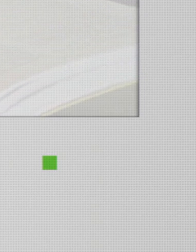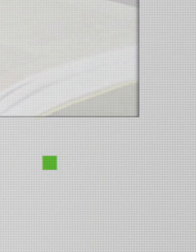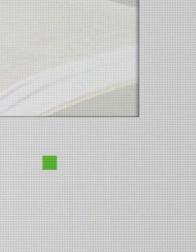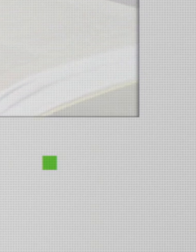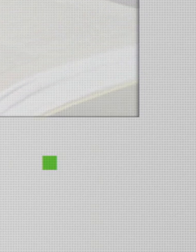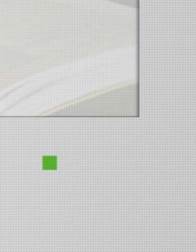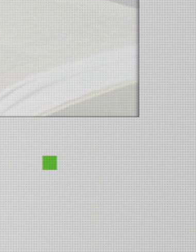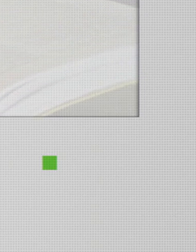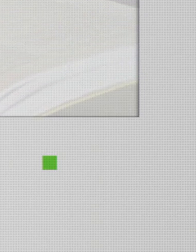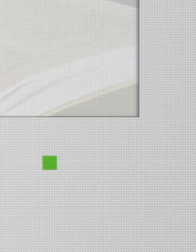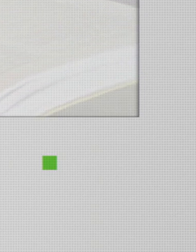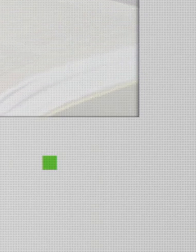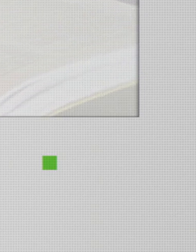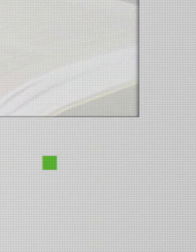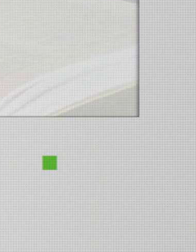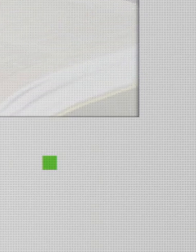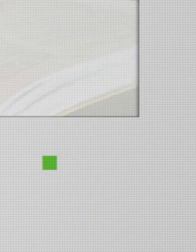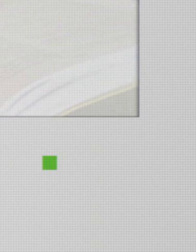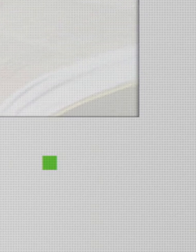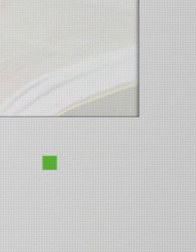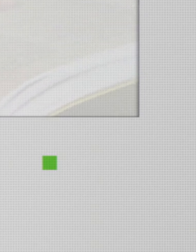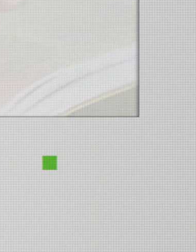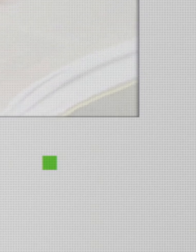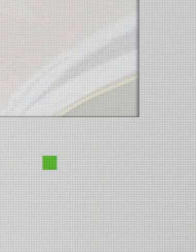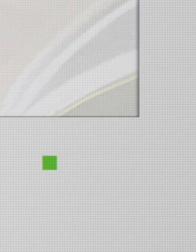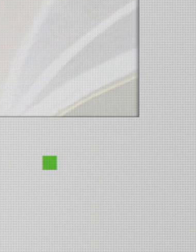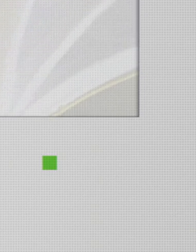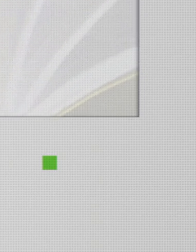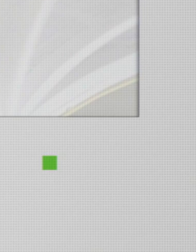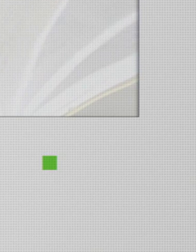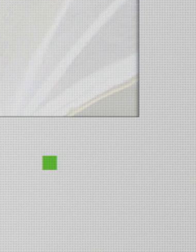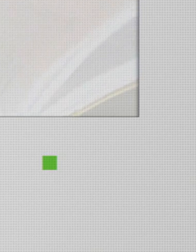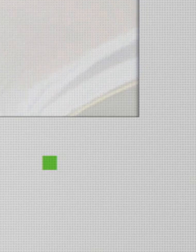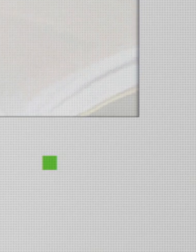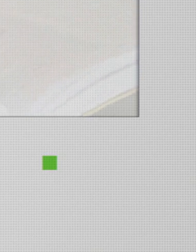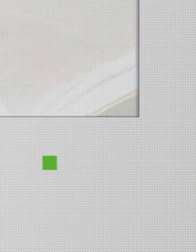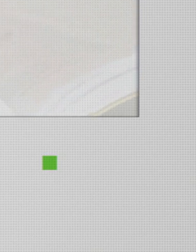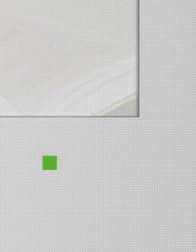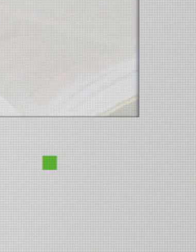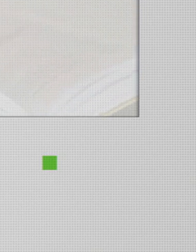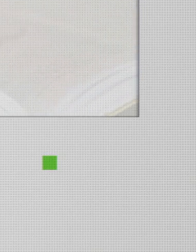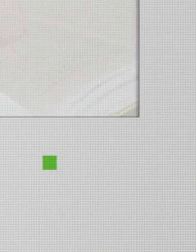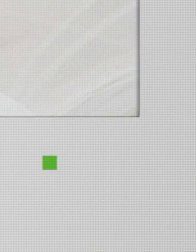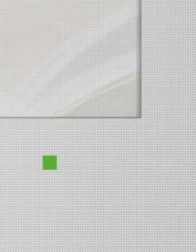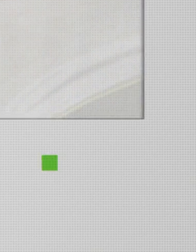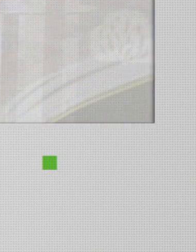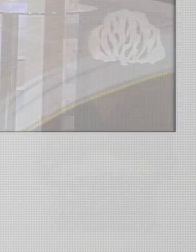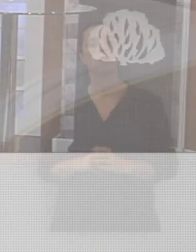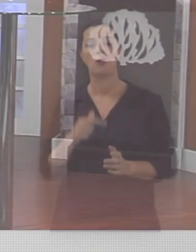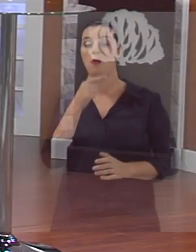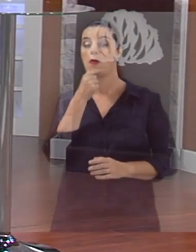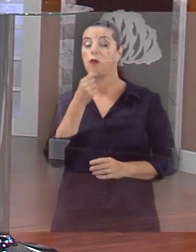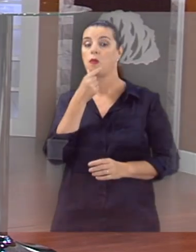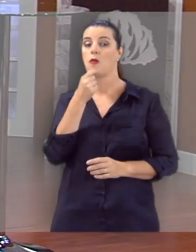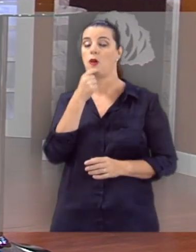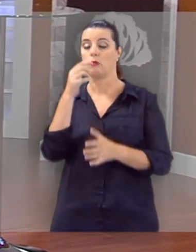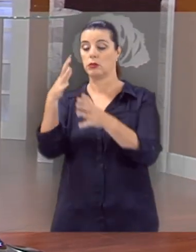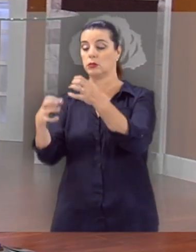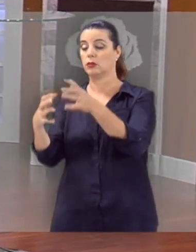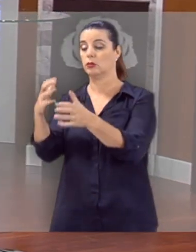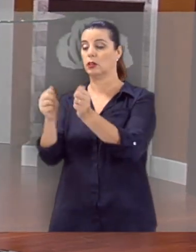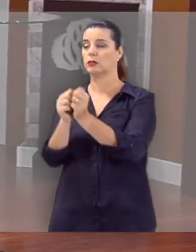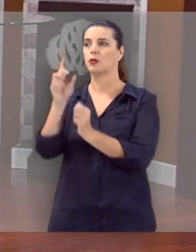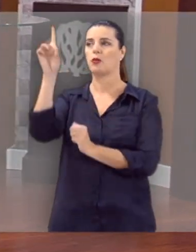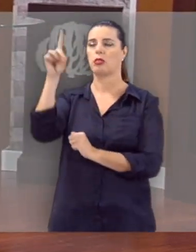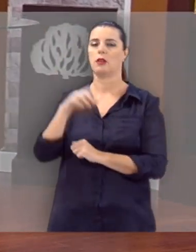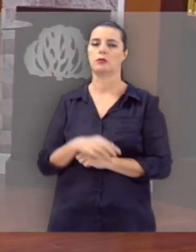Peniel. Pois disse, vi a Deus face a face, e a minha vida foi salva. Um homem